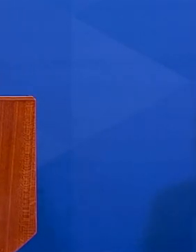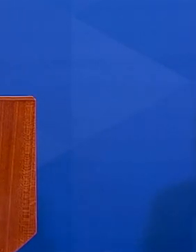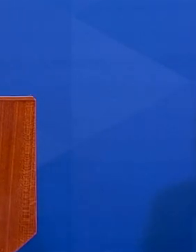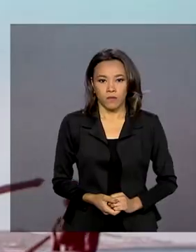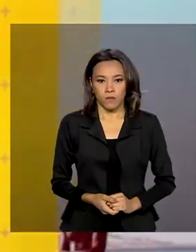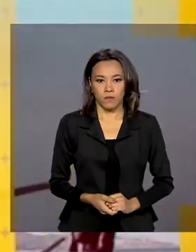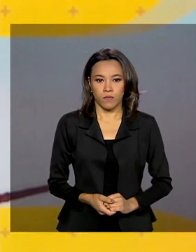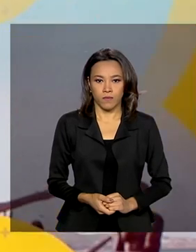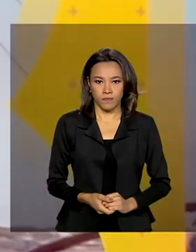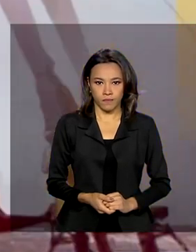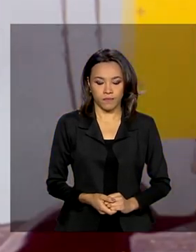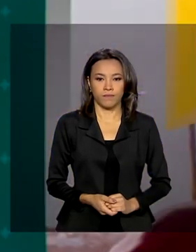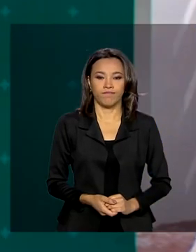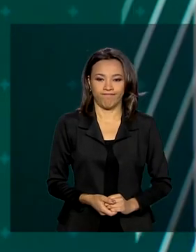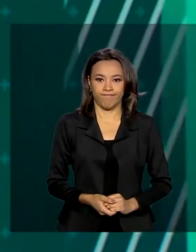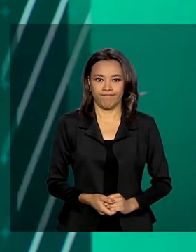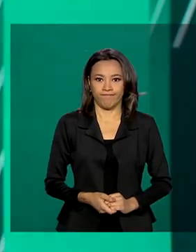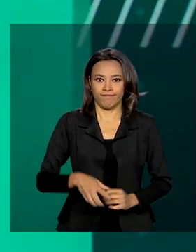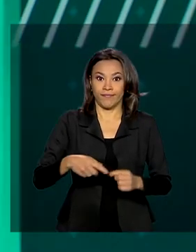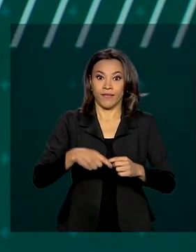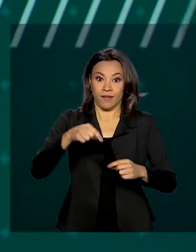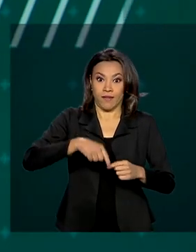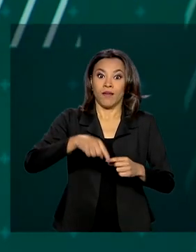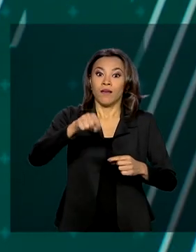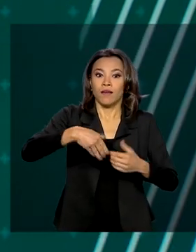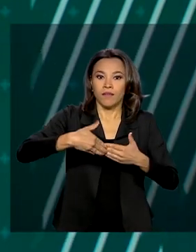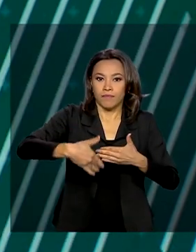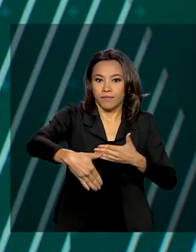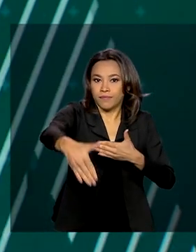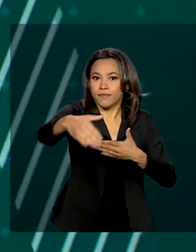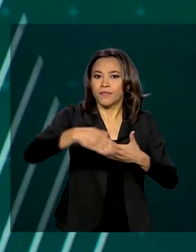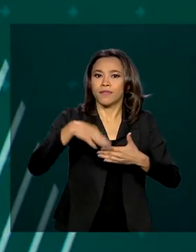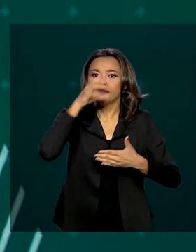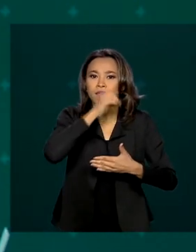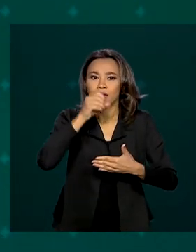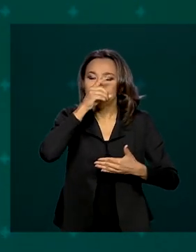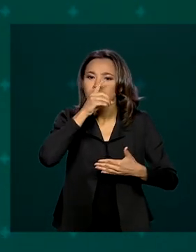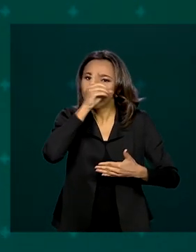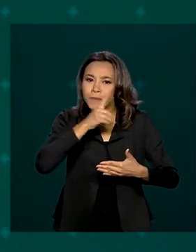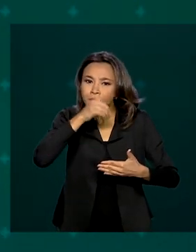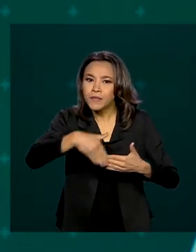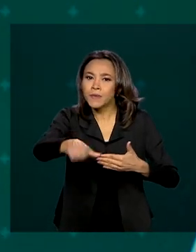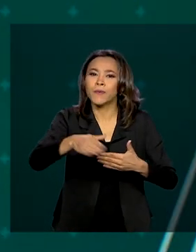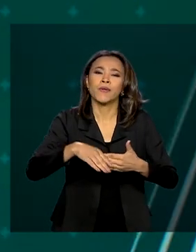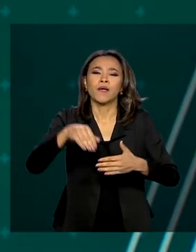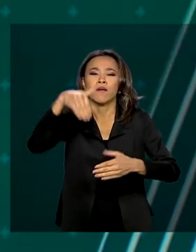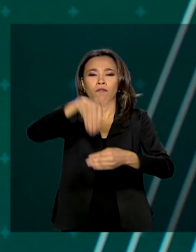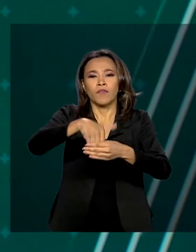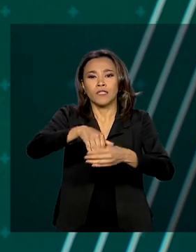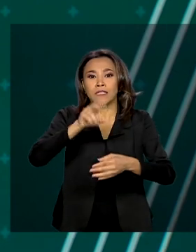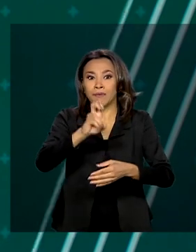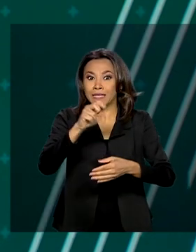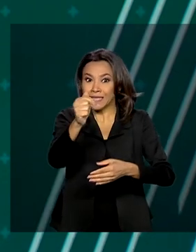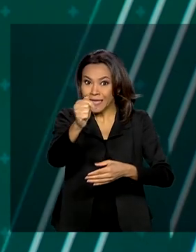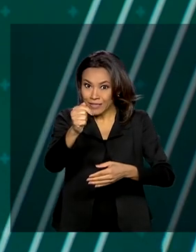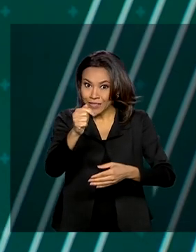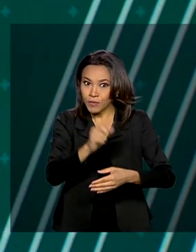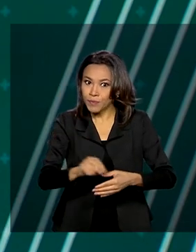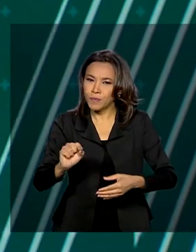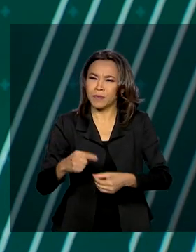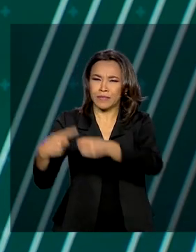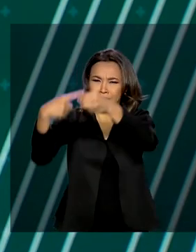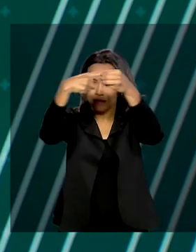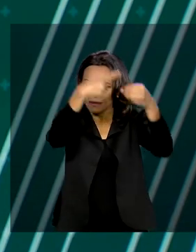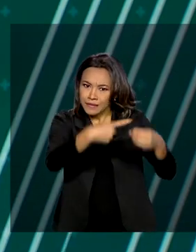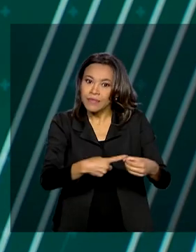bem-vinda. E neste fim de semana, eleitores de 57 municípios do país vão às urnas mais uma vez para